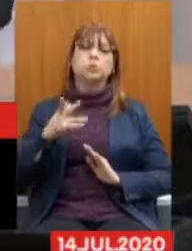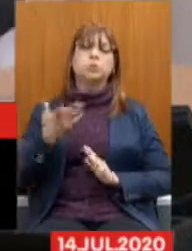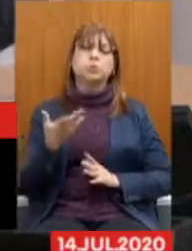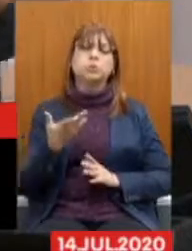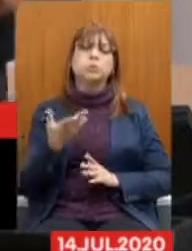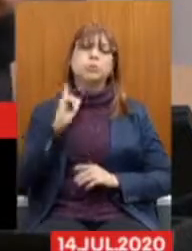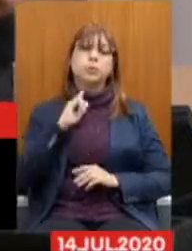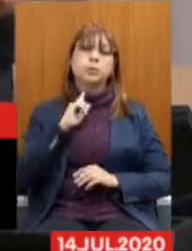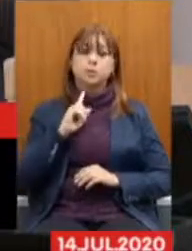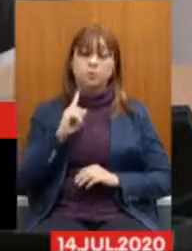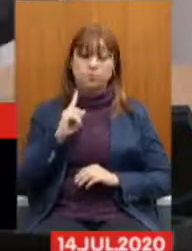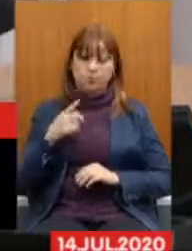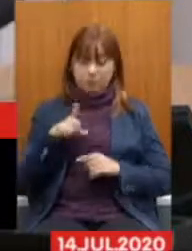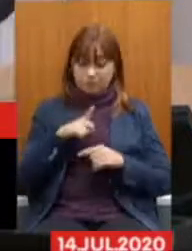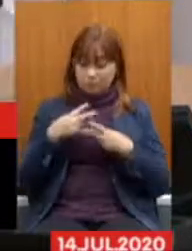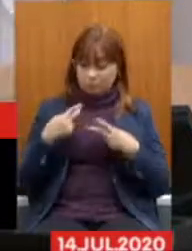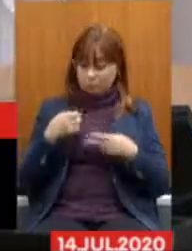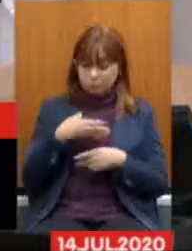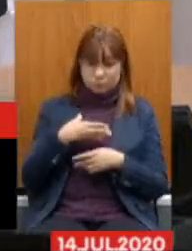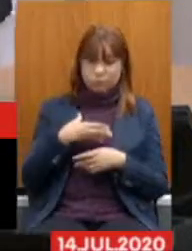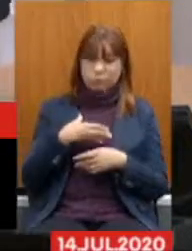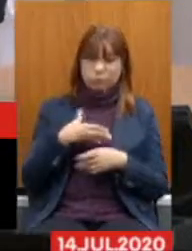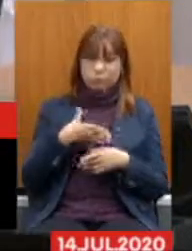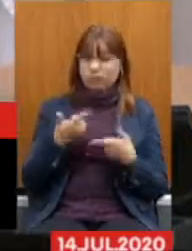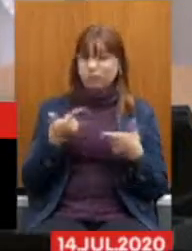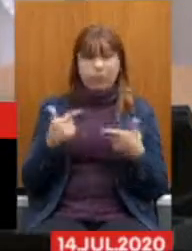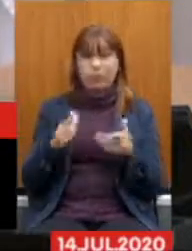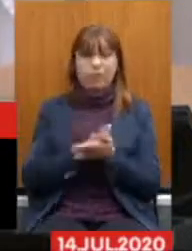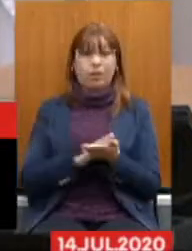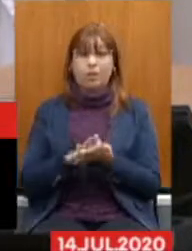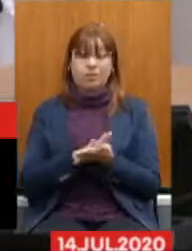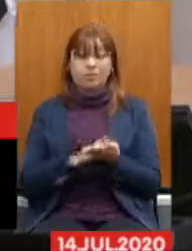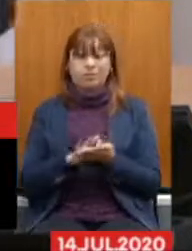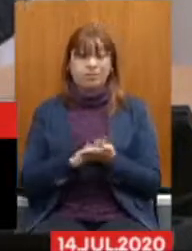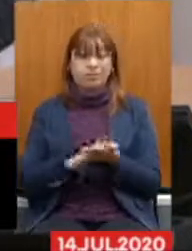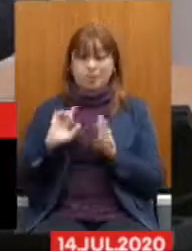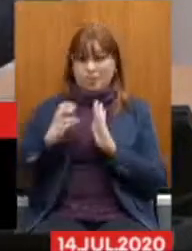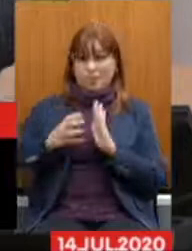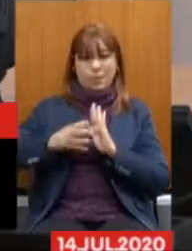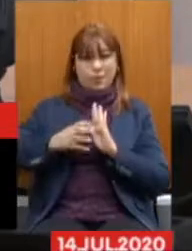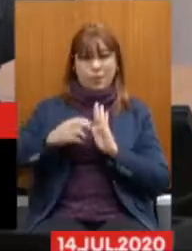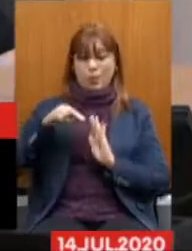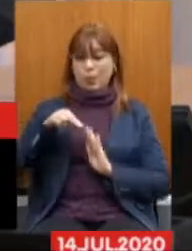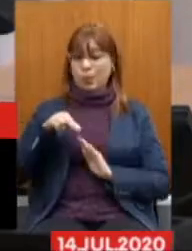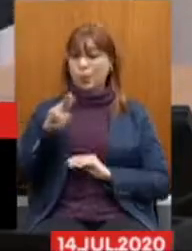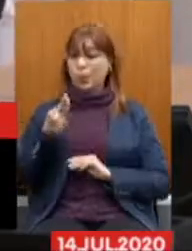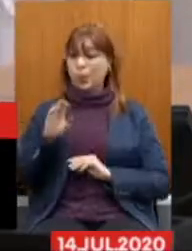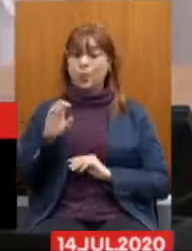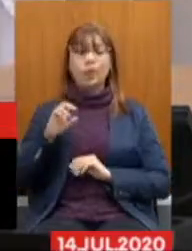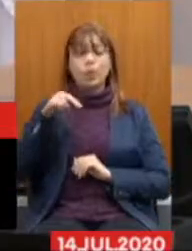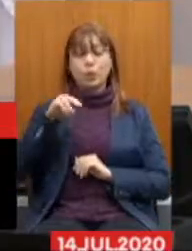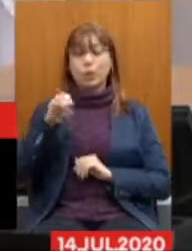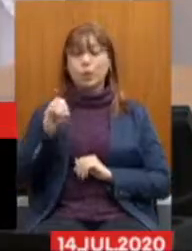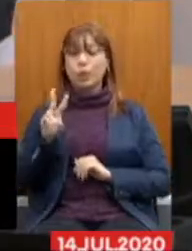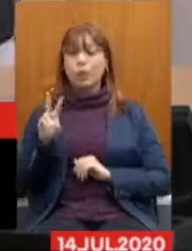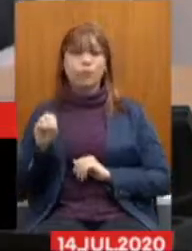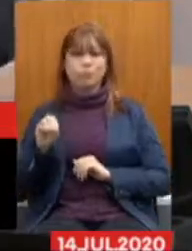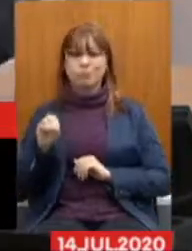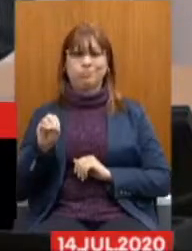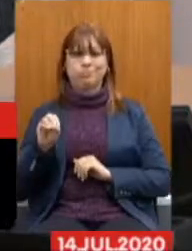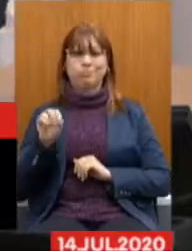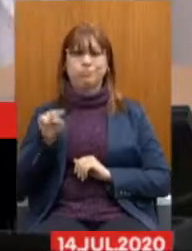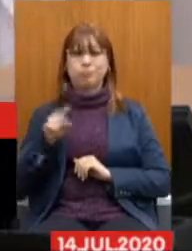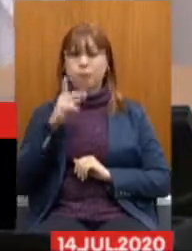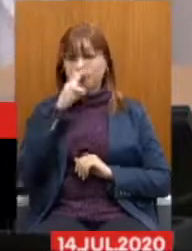companheiro, não tem nada de novidade nesse partido, é única e exclusivamente a